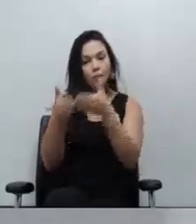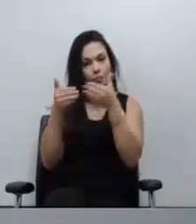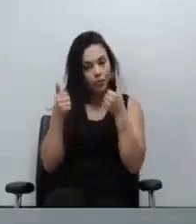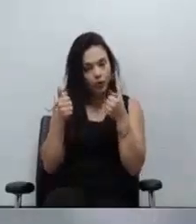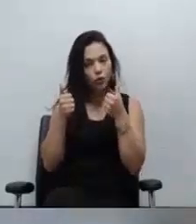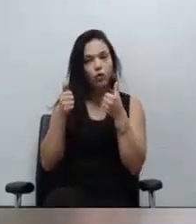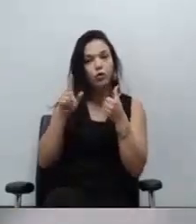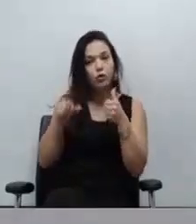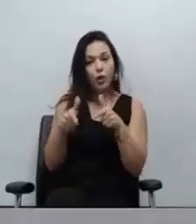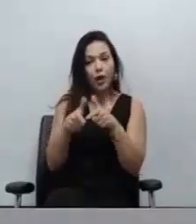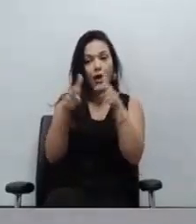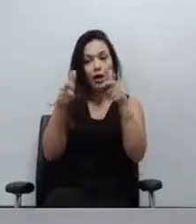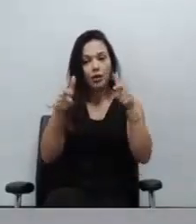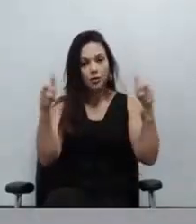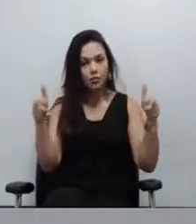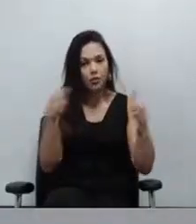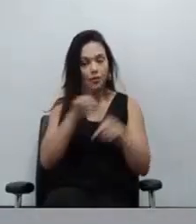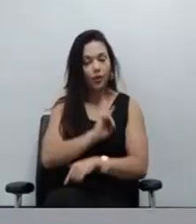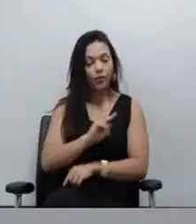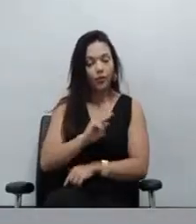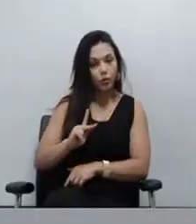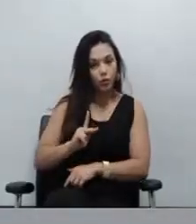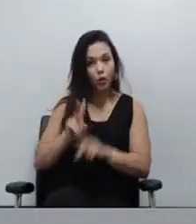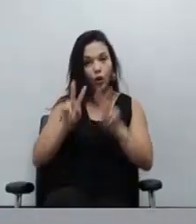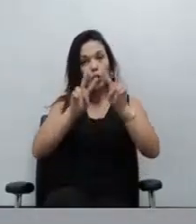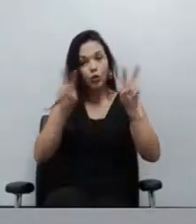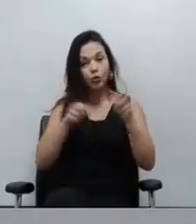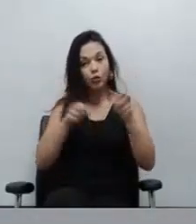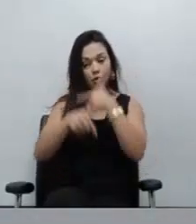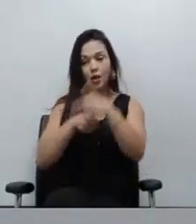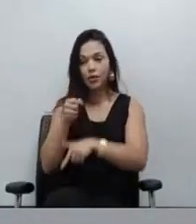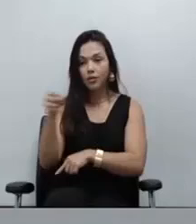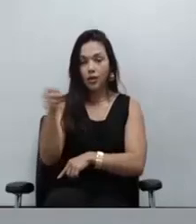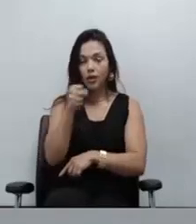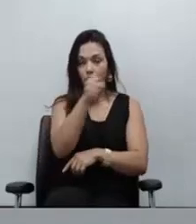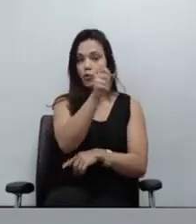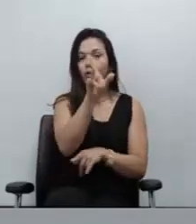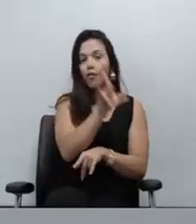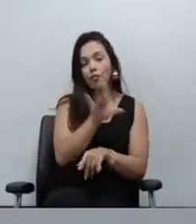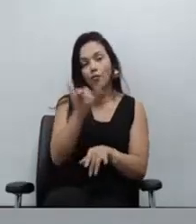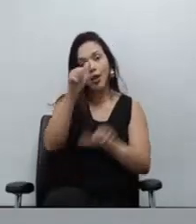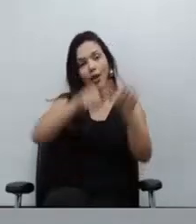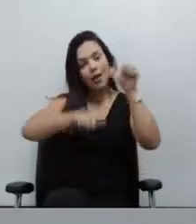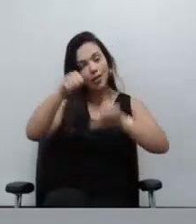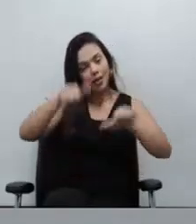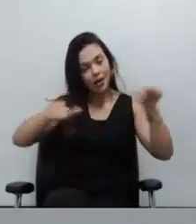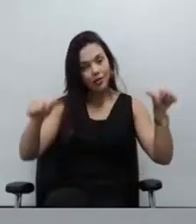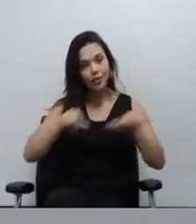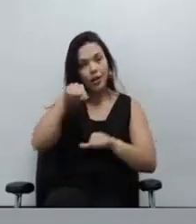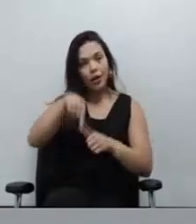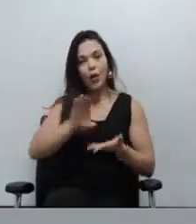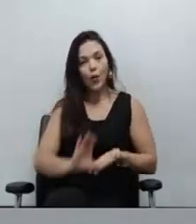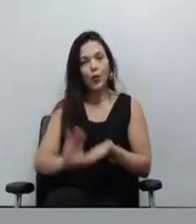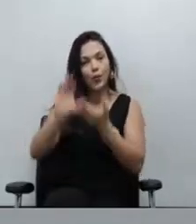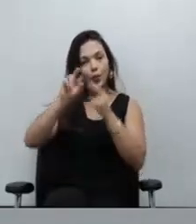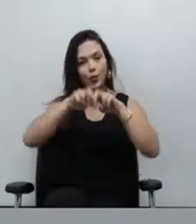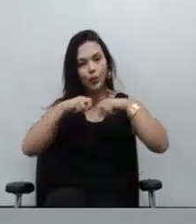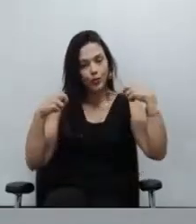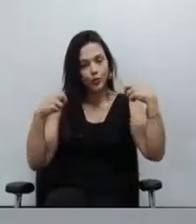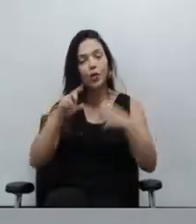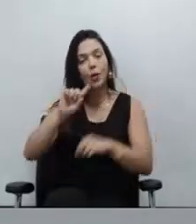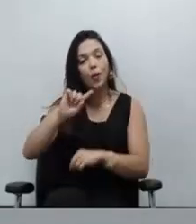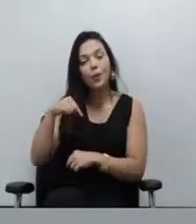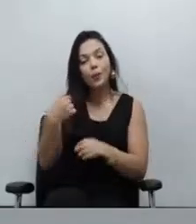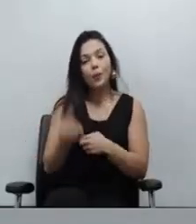expansão a respeito dessa questão das atribuições e vai ser analisado posteriormente aqui por esse conselho. O próximo